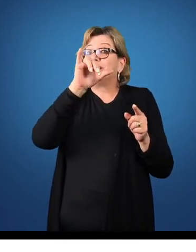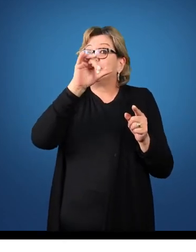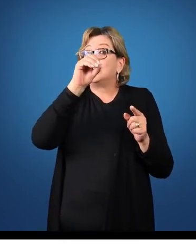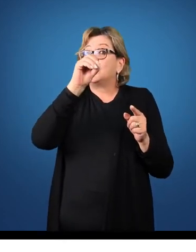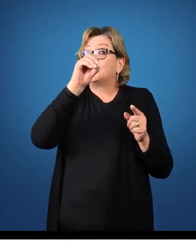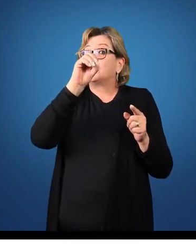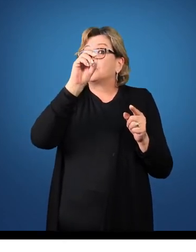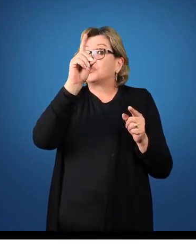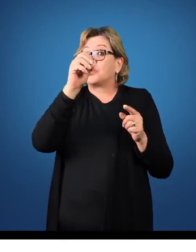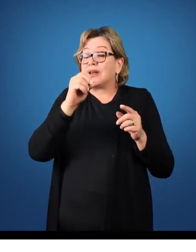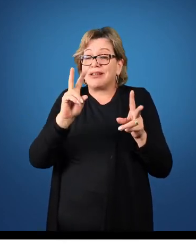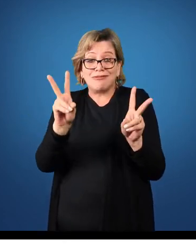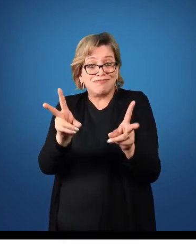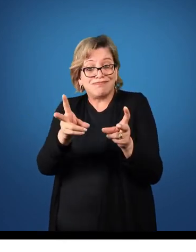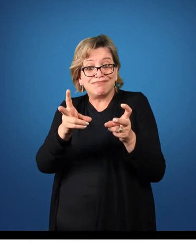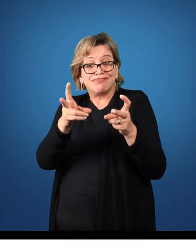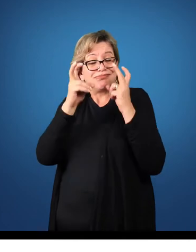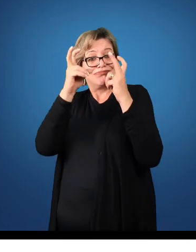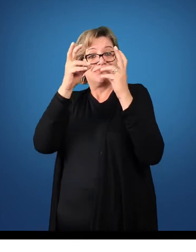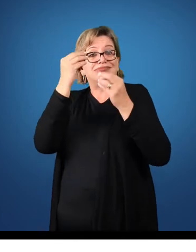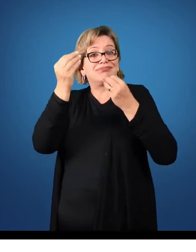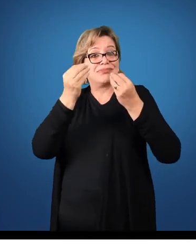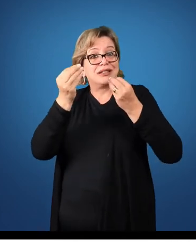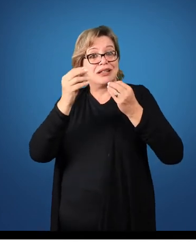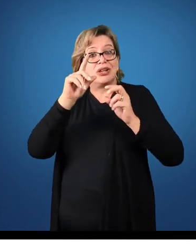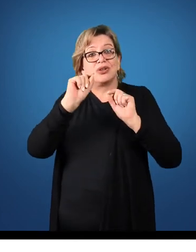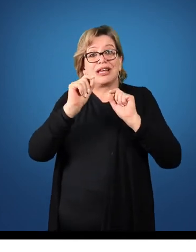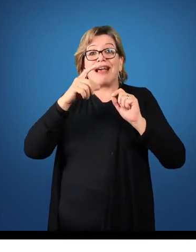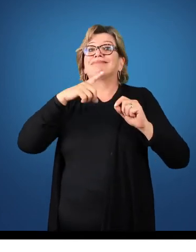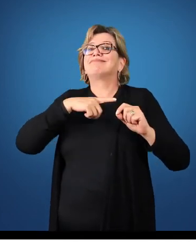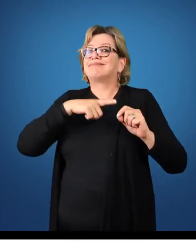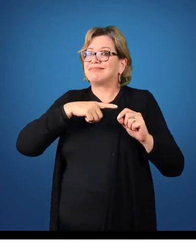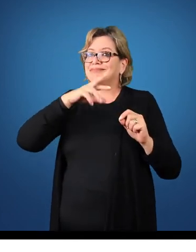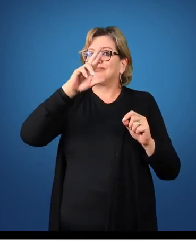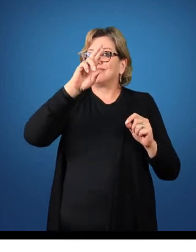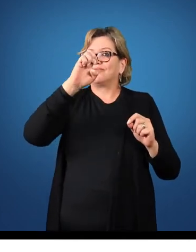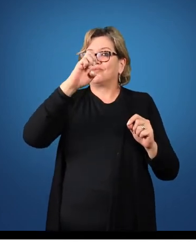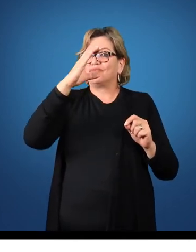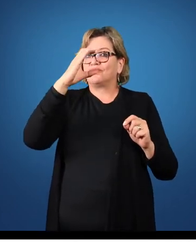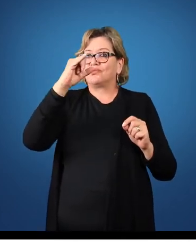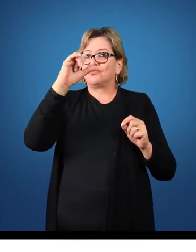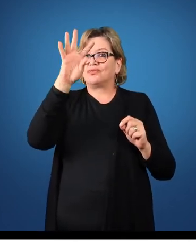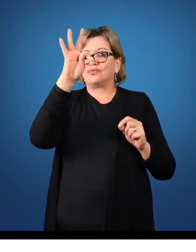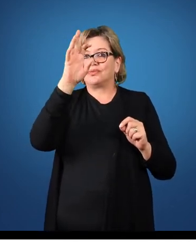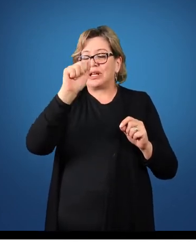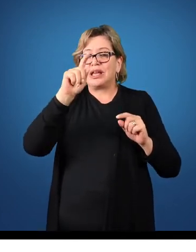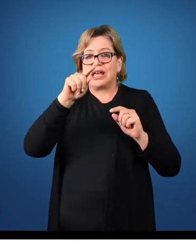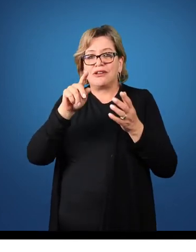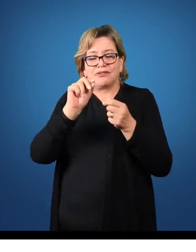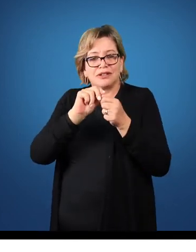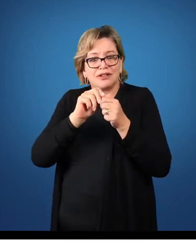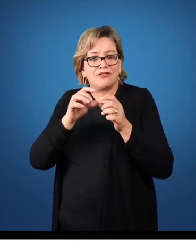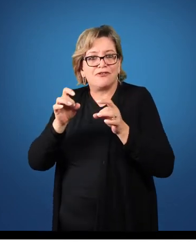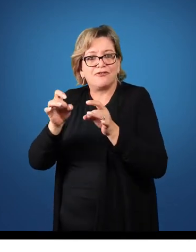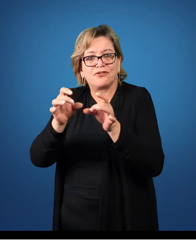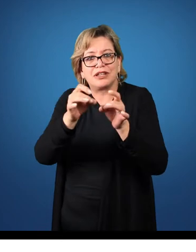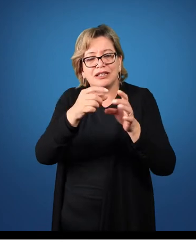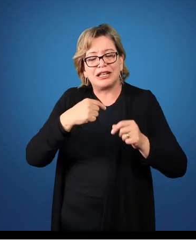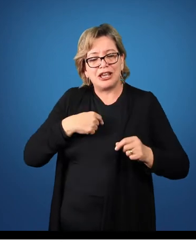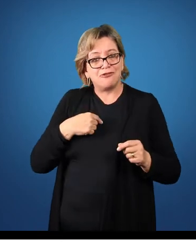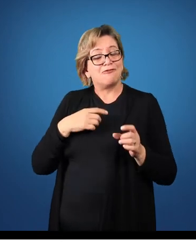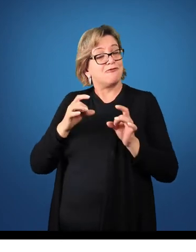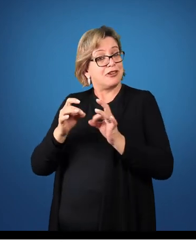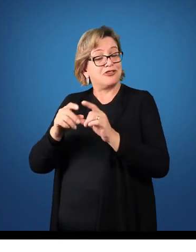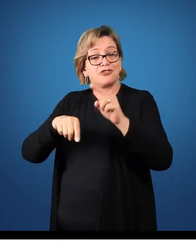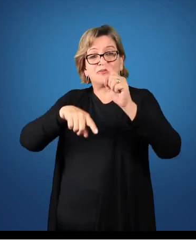Eu gerei uma receita, o que é gerar receita? É efetuar a sua venda. Eu vendi o produto,